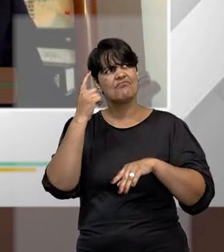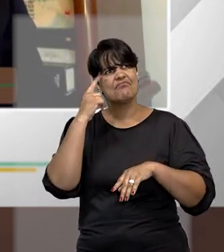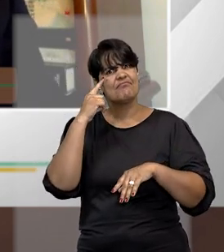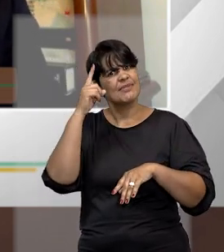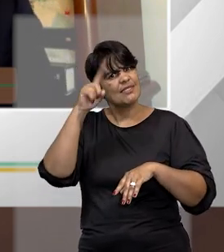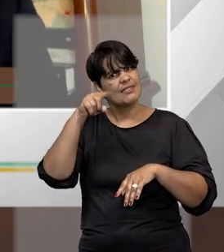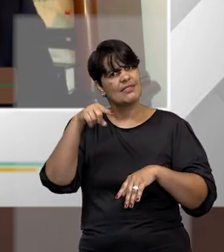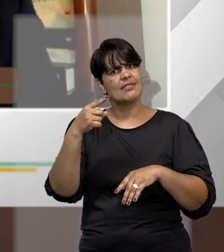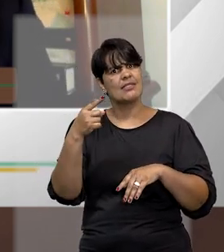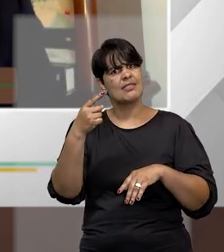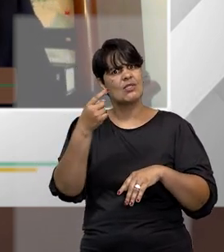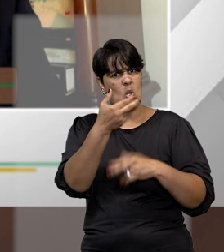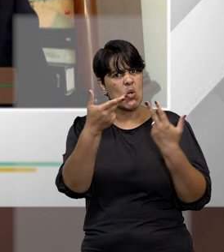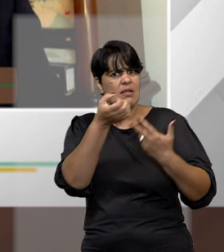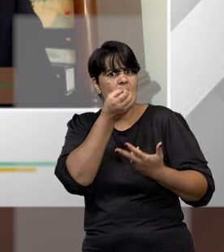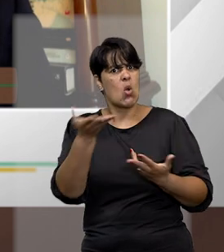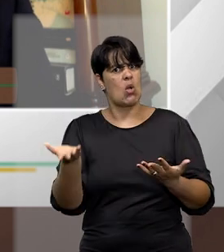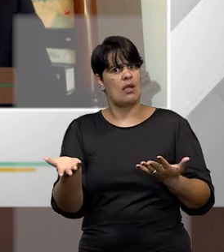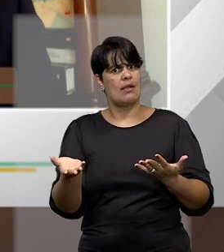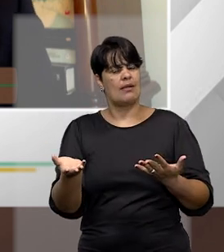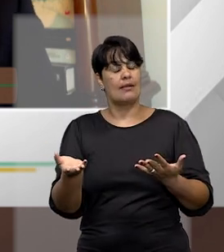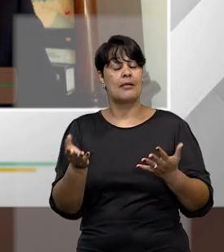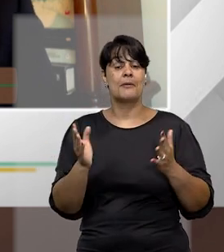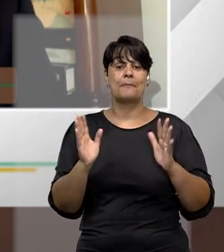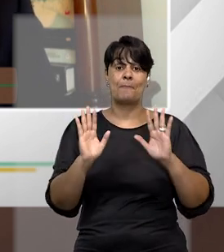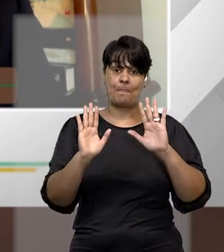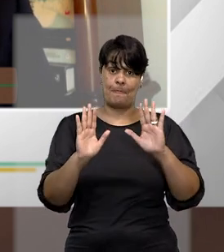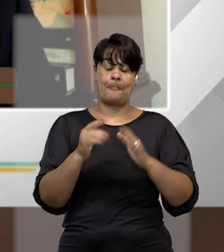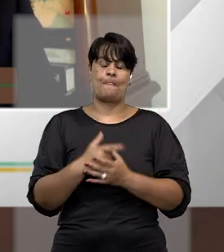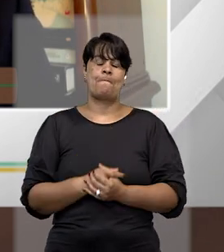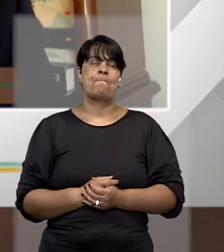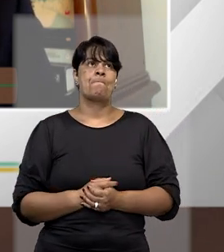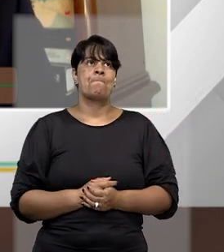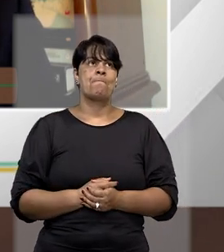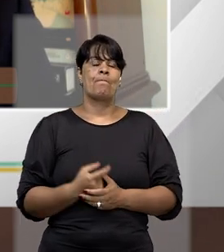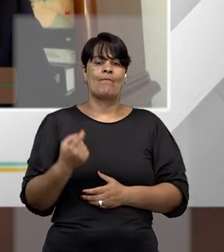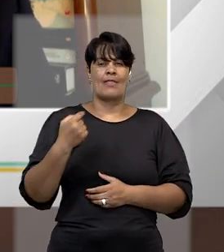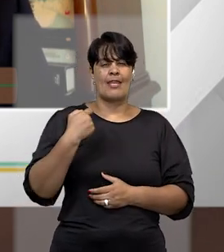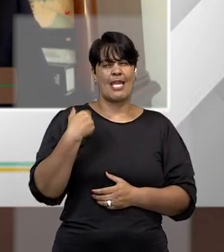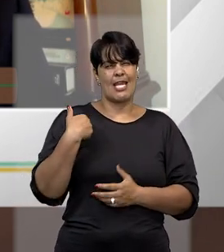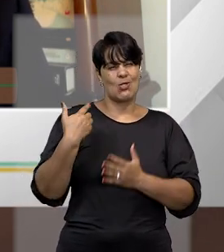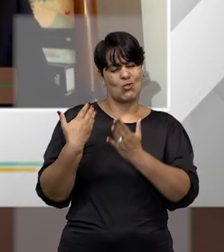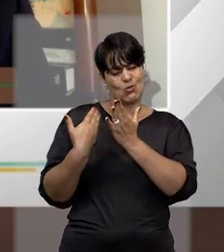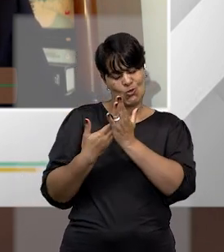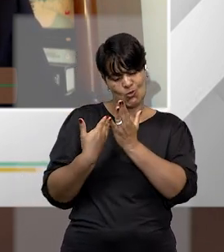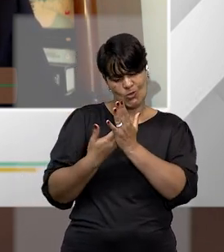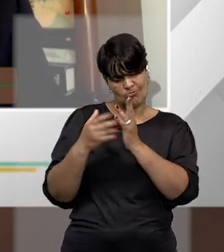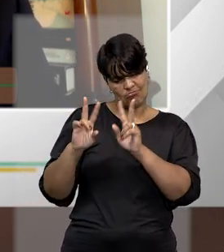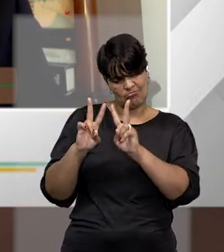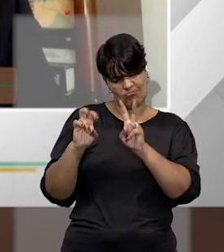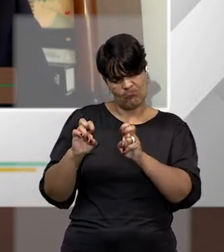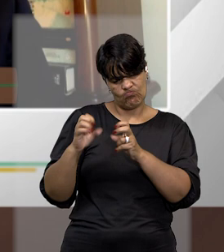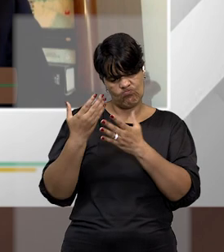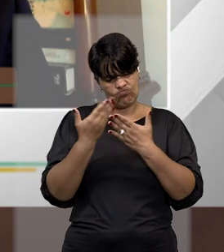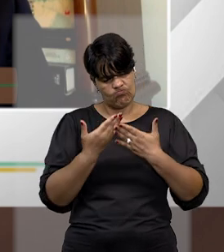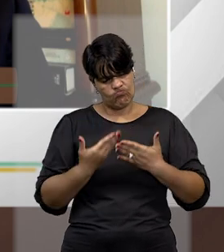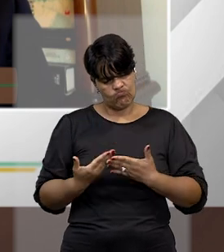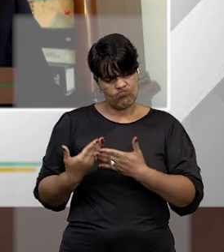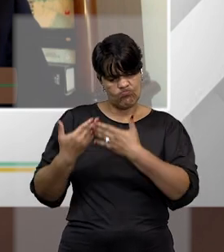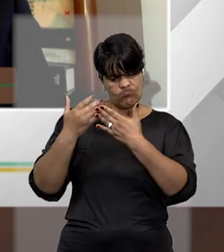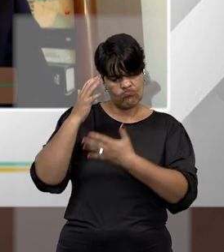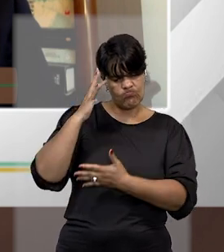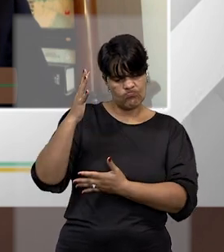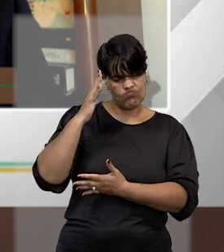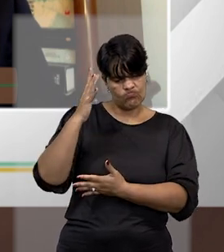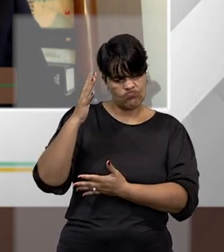heróico. Eu, quando fui estudar esse ponto e refletir sobre esse ponto, nós conversamos muito, eu e